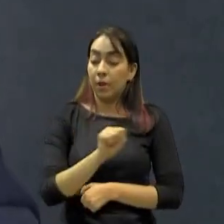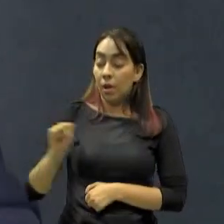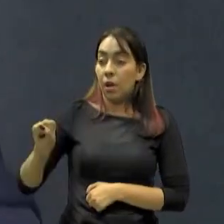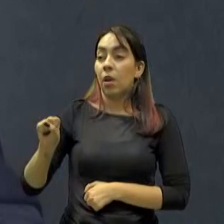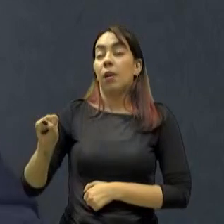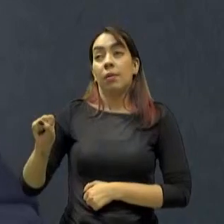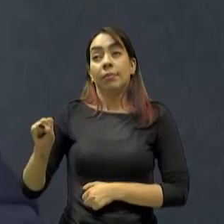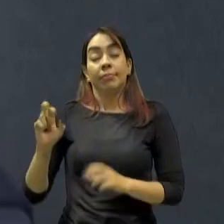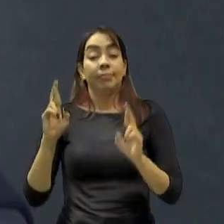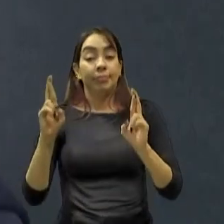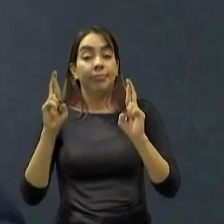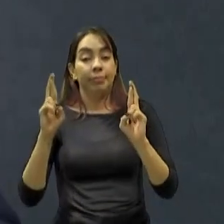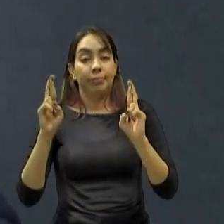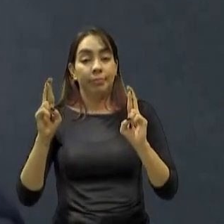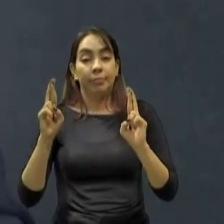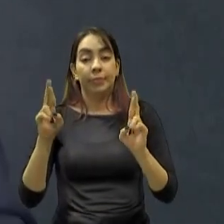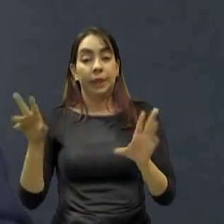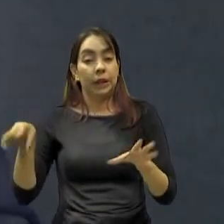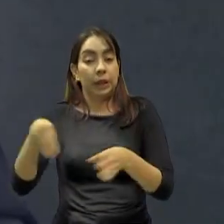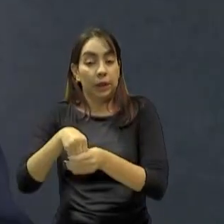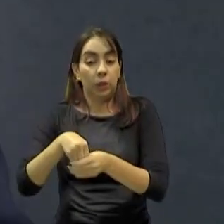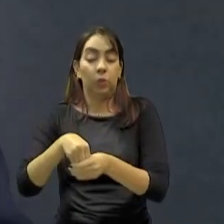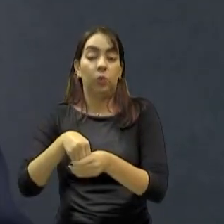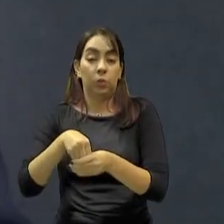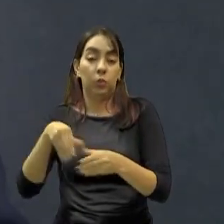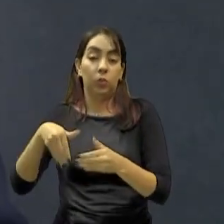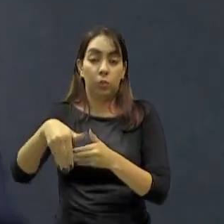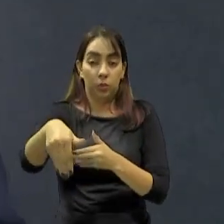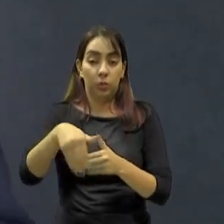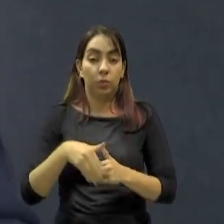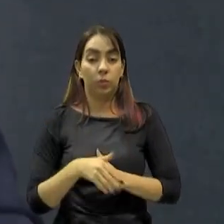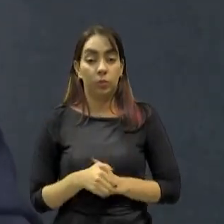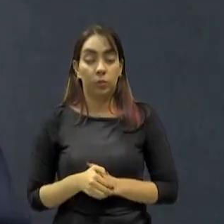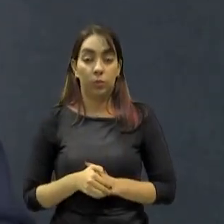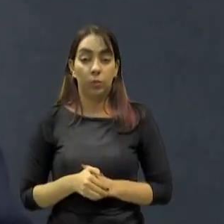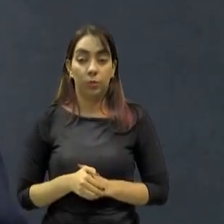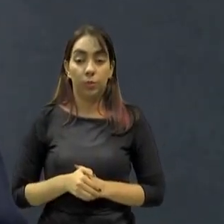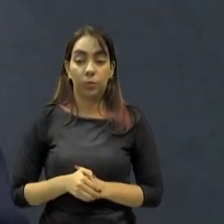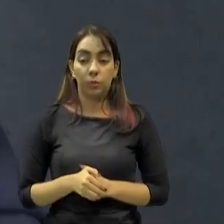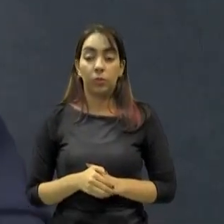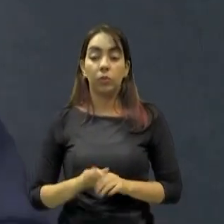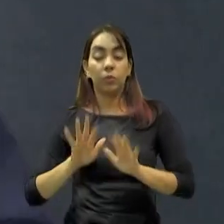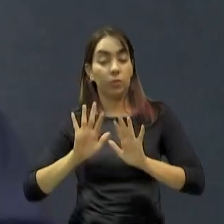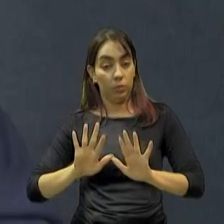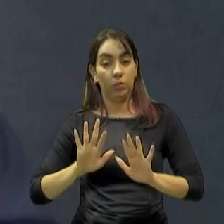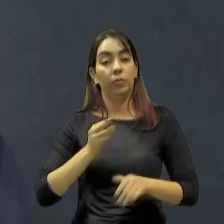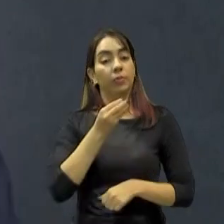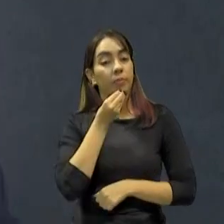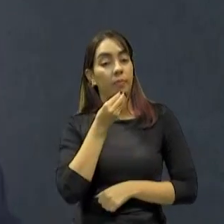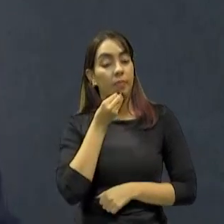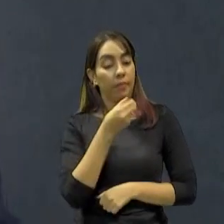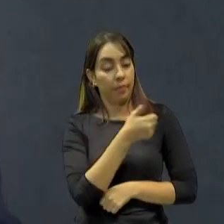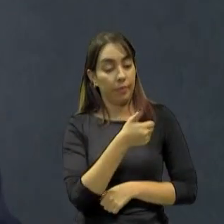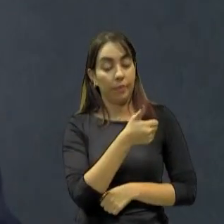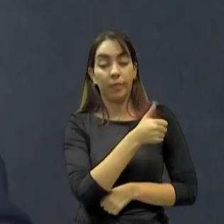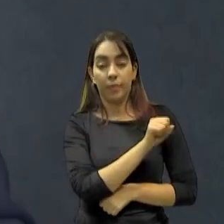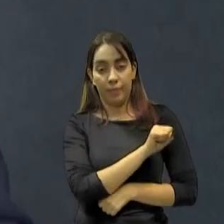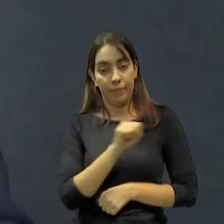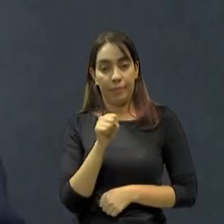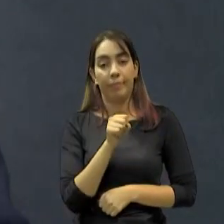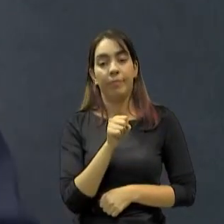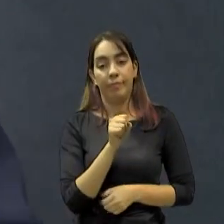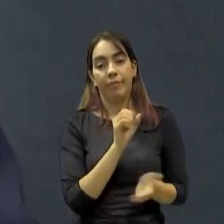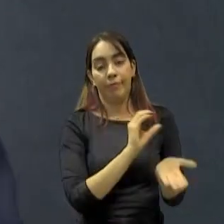esperar para dentro desse próprio orçamento, mas não dentro daquilo que imaginávamos que fosse dentro desse primeiro semestre do ano, o governo já pudesse estar fazendo as suas